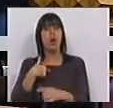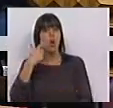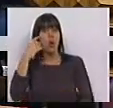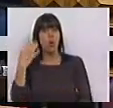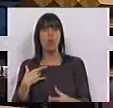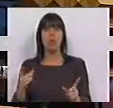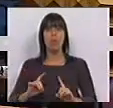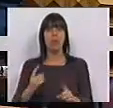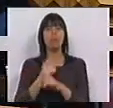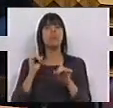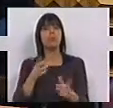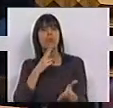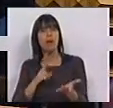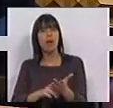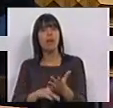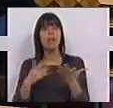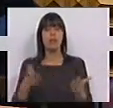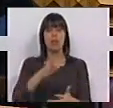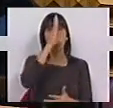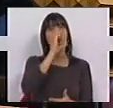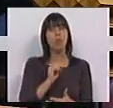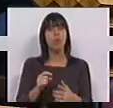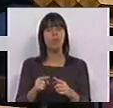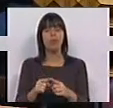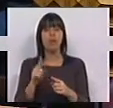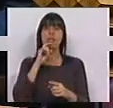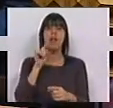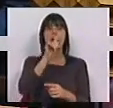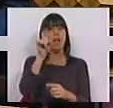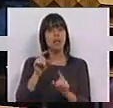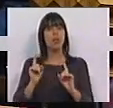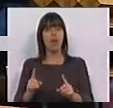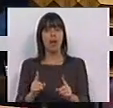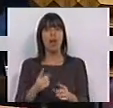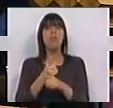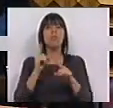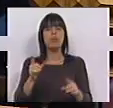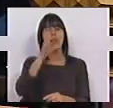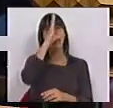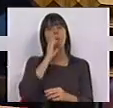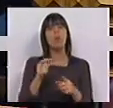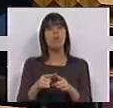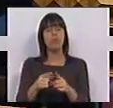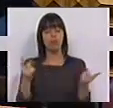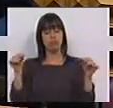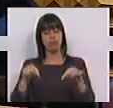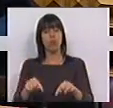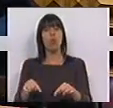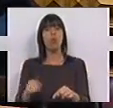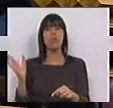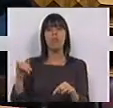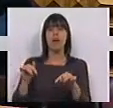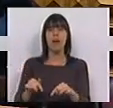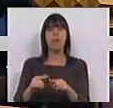compreendemos por que razão o Governo, e esta é a questão que colocamos, por que razão o Governo, ao vir aqui hoje,